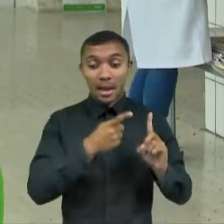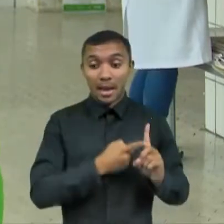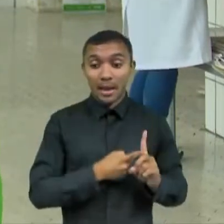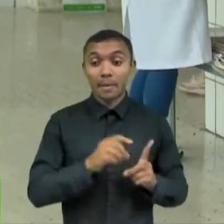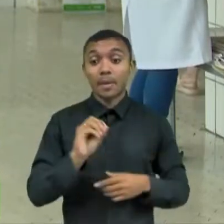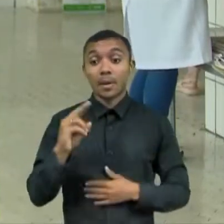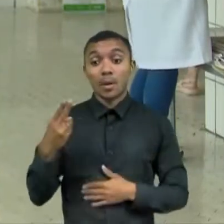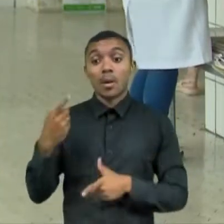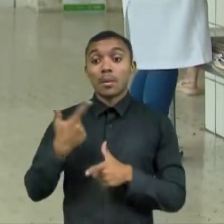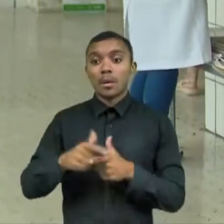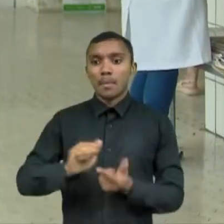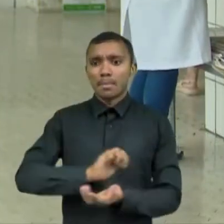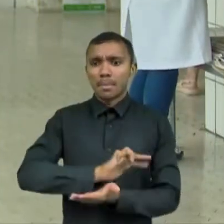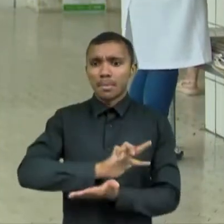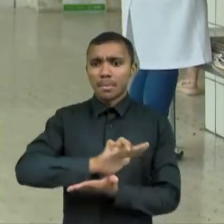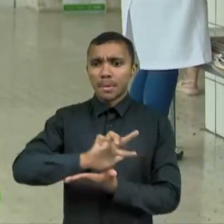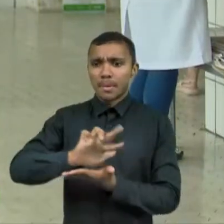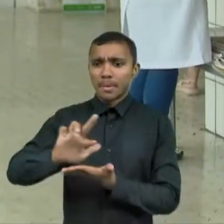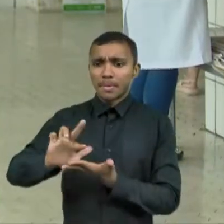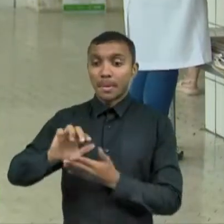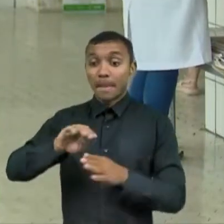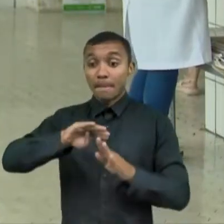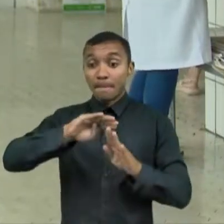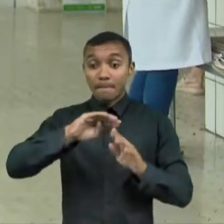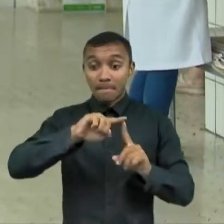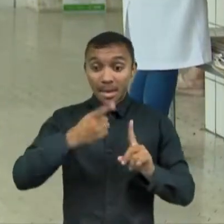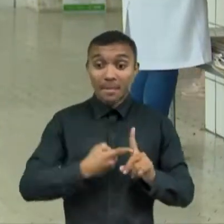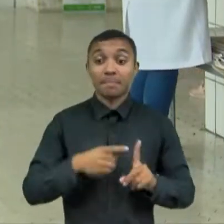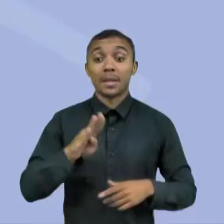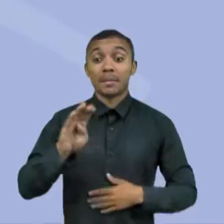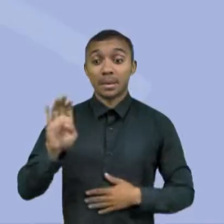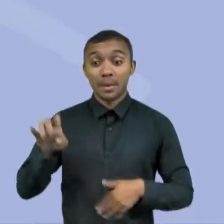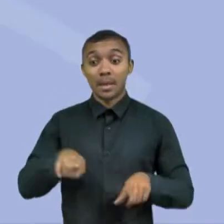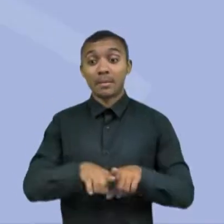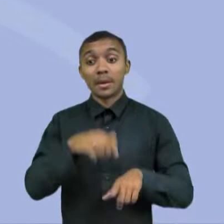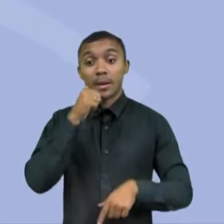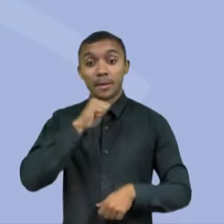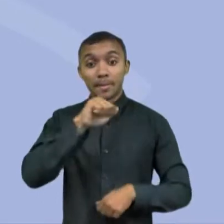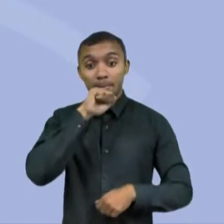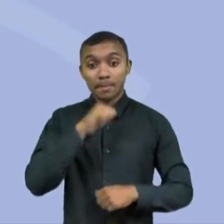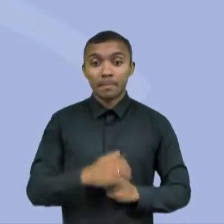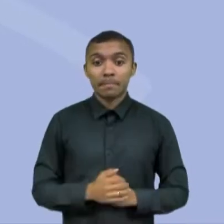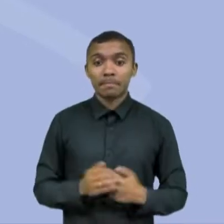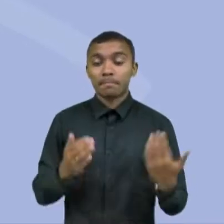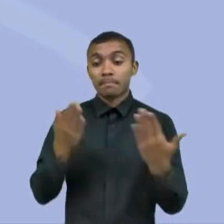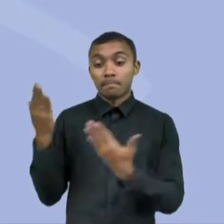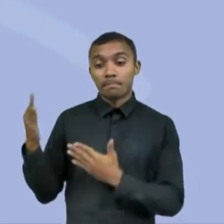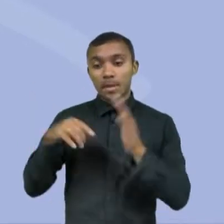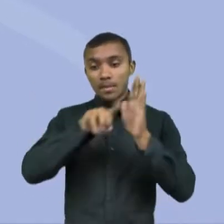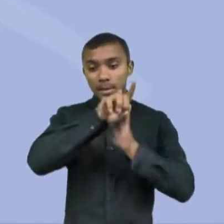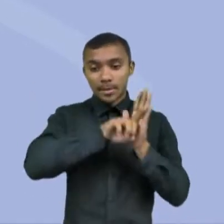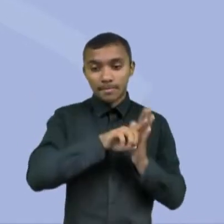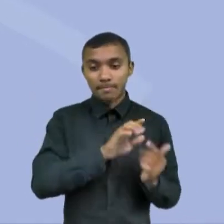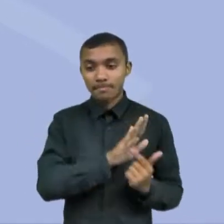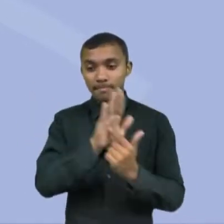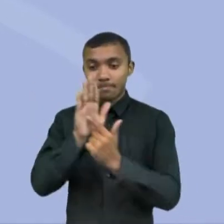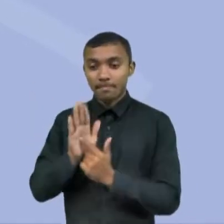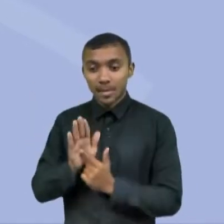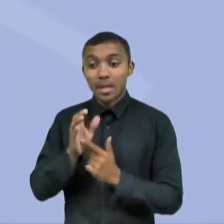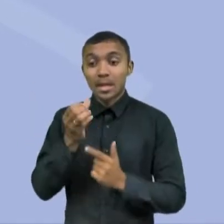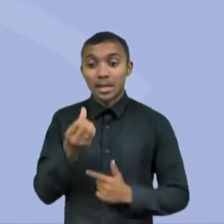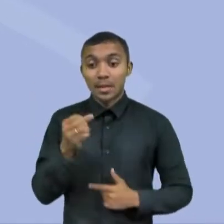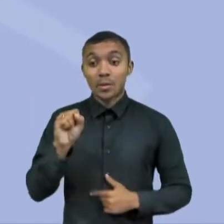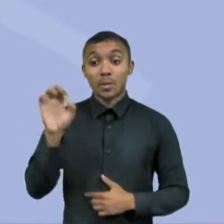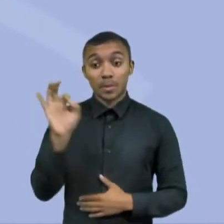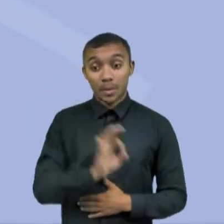vários malefícios não só para os bebês, mas também para as mães. E uma pesquisa mostrou que 68% dos